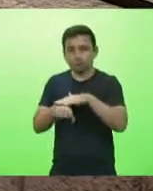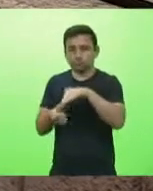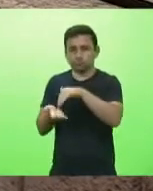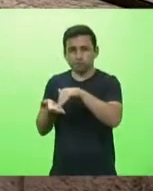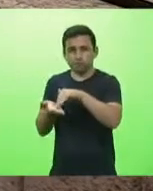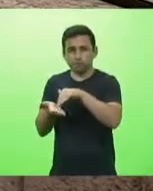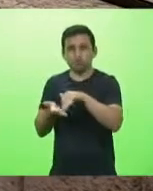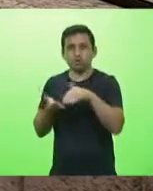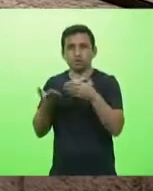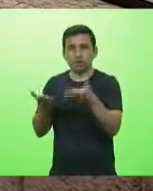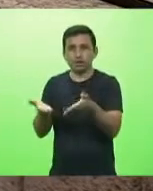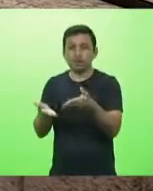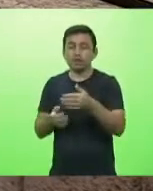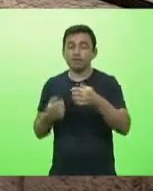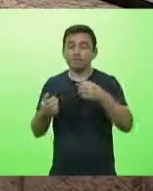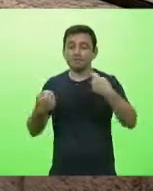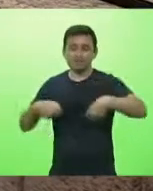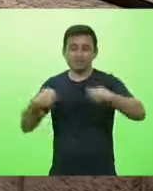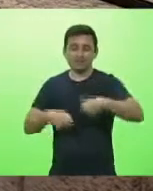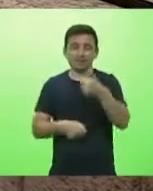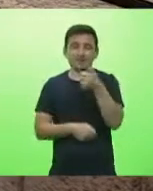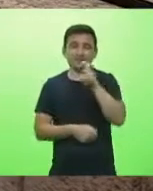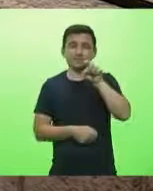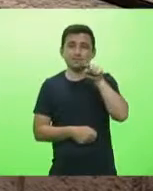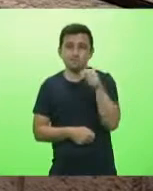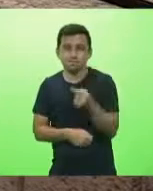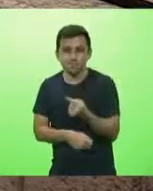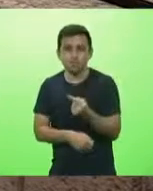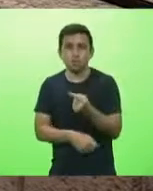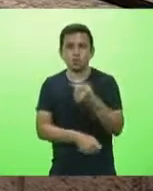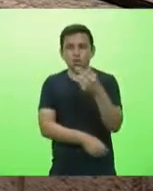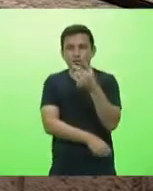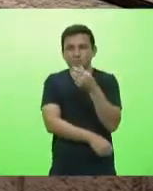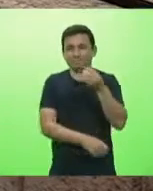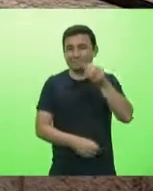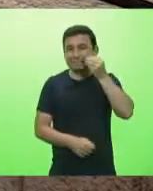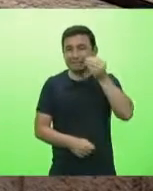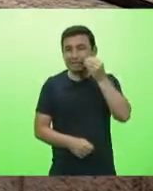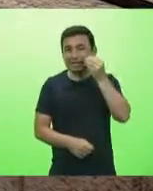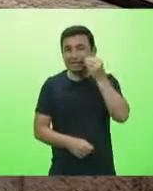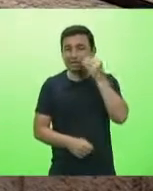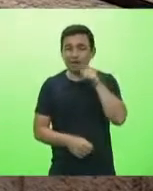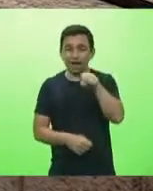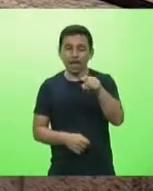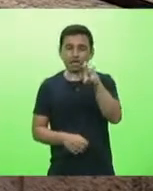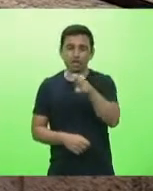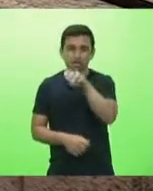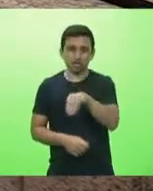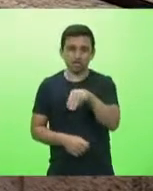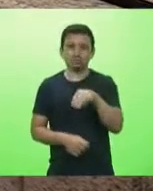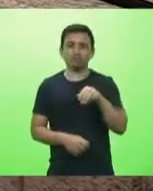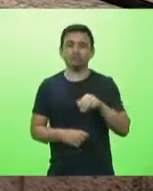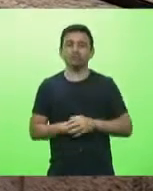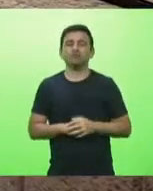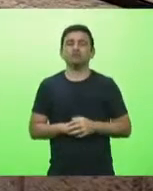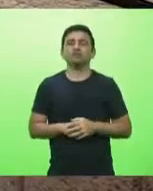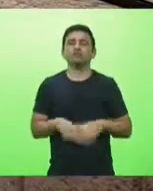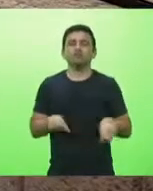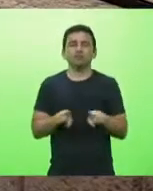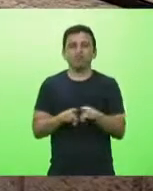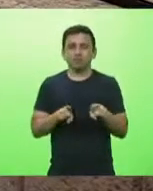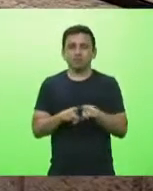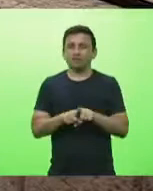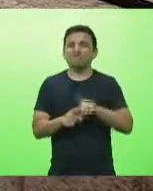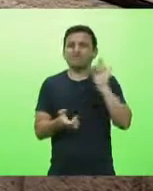kits de teste para Chaxim que é um pedido do prefeito Chico Foley também e realmente a